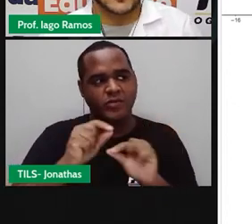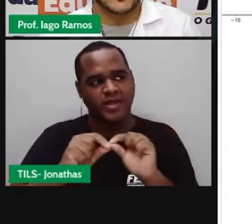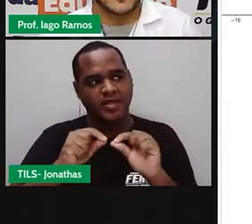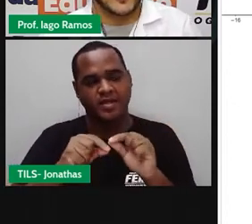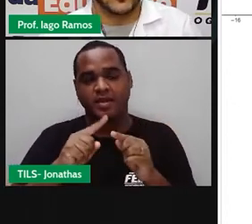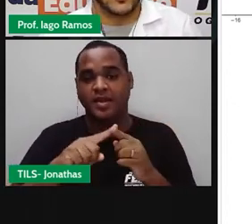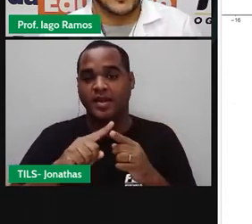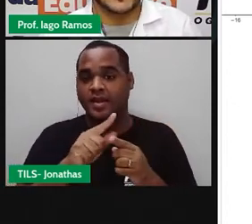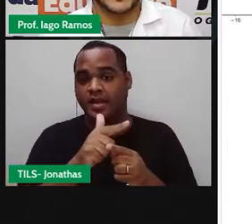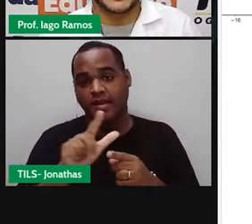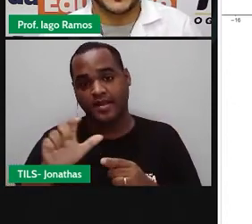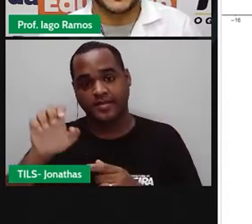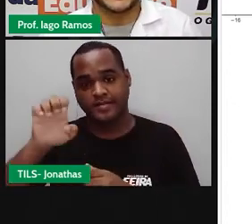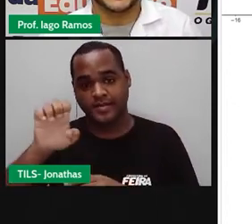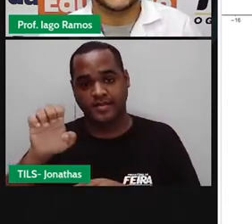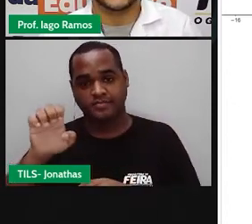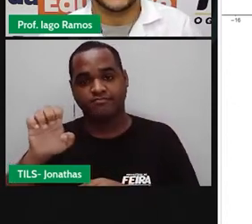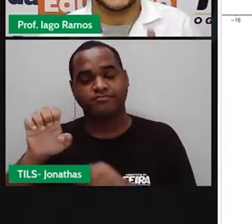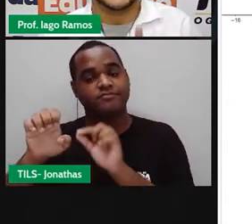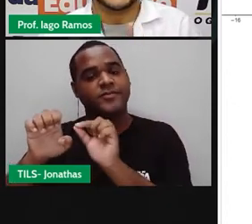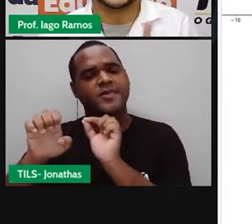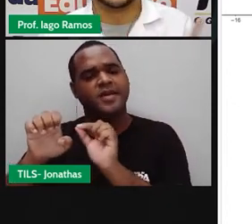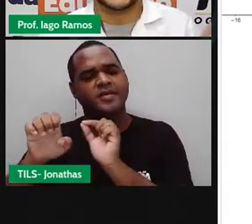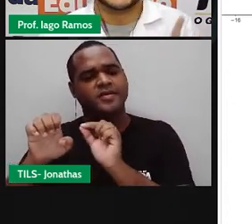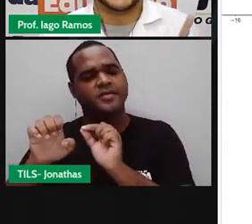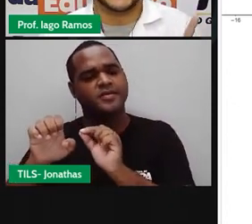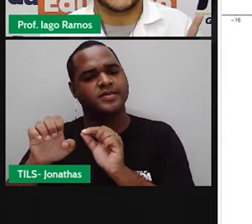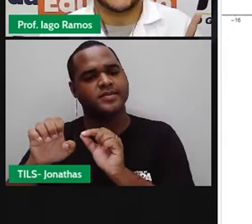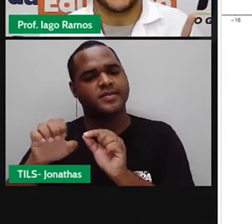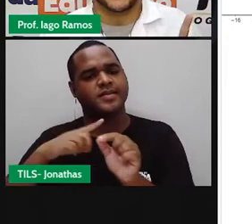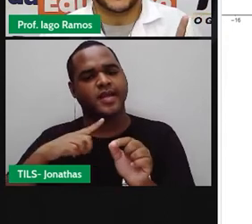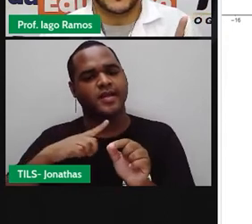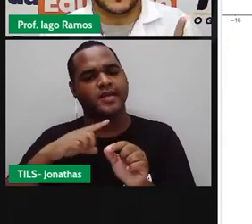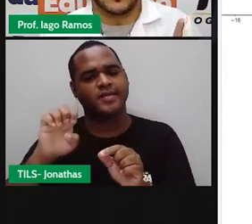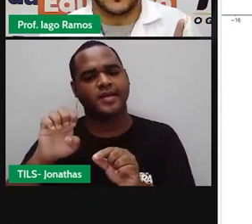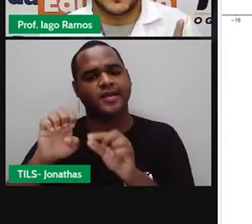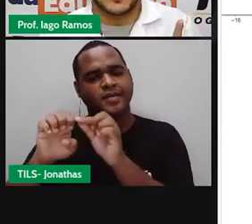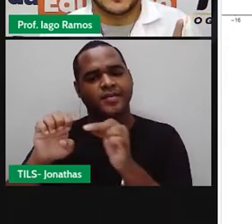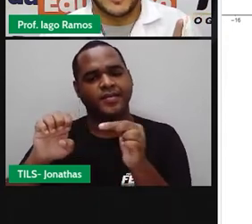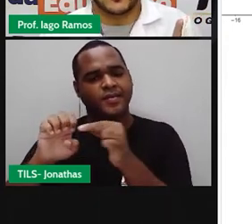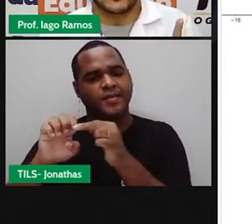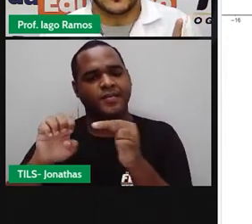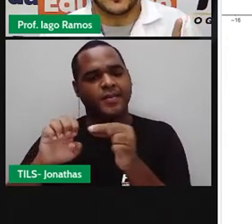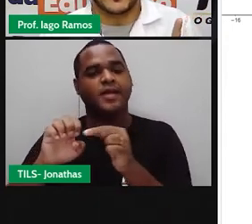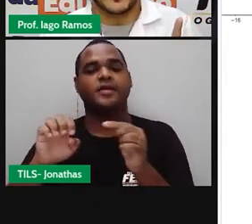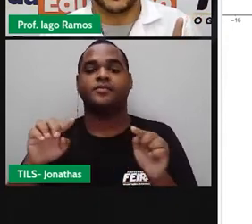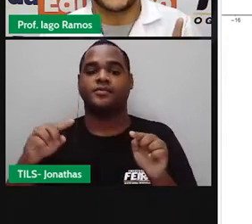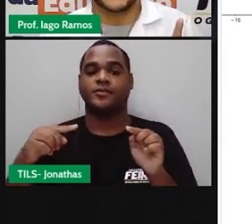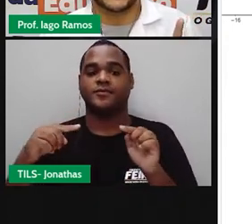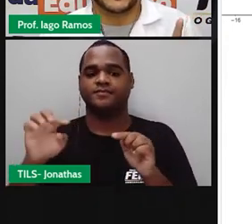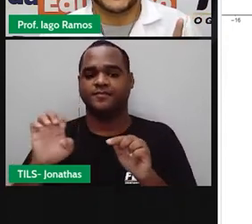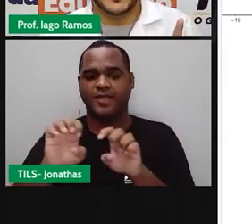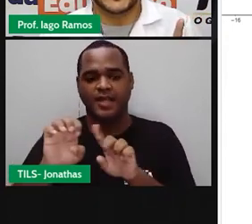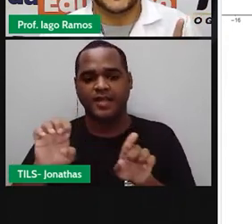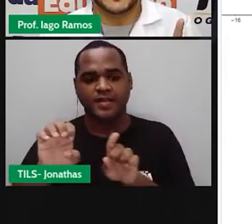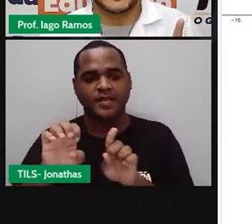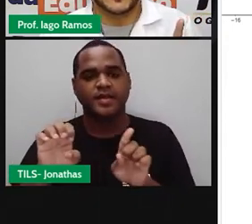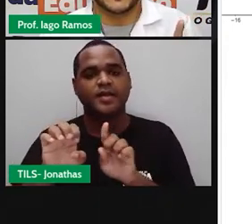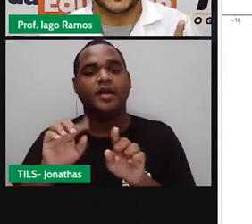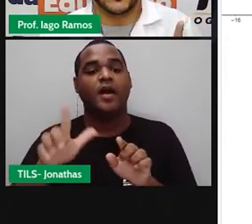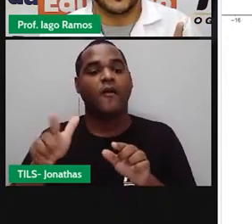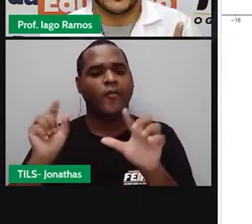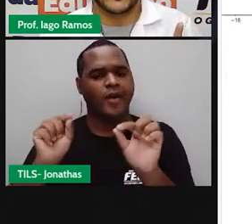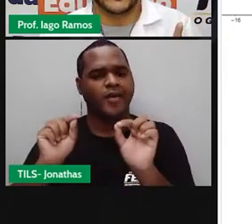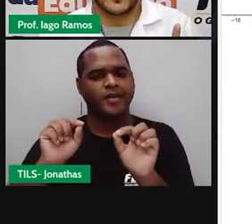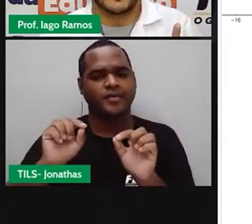esquerda do zero. Olha a setinha indicando, indo para a esquerda. Então veja aqui, zero e depois vem os números negativos à